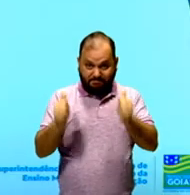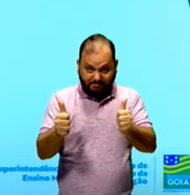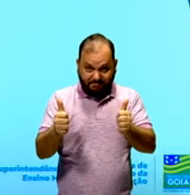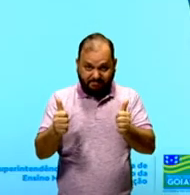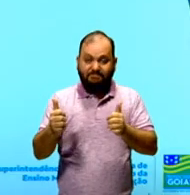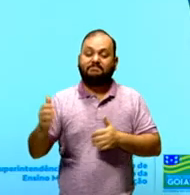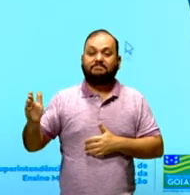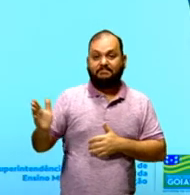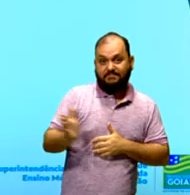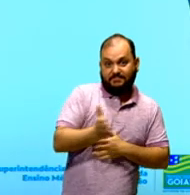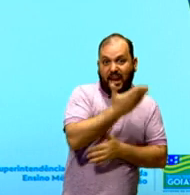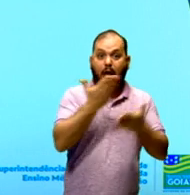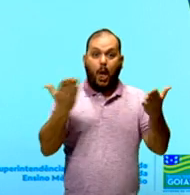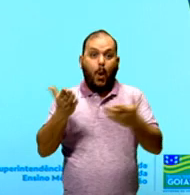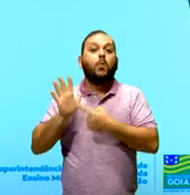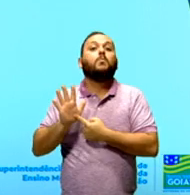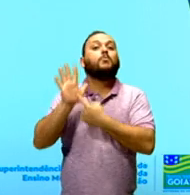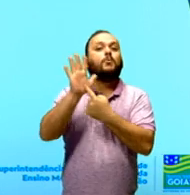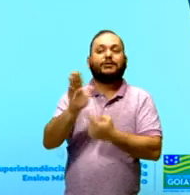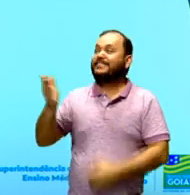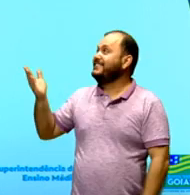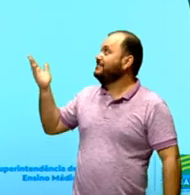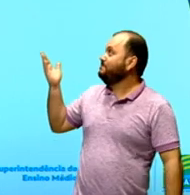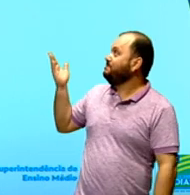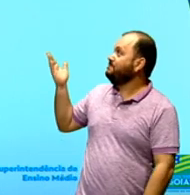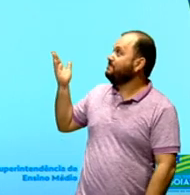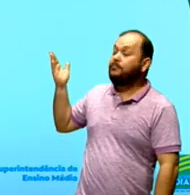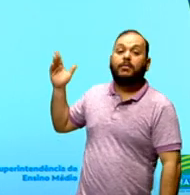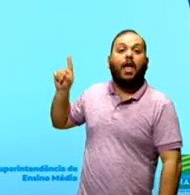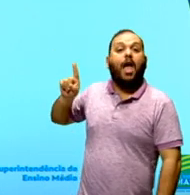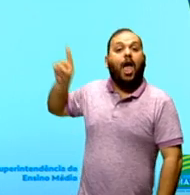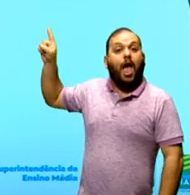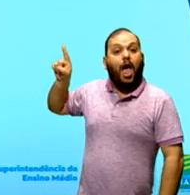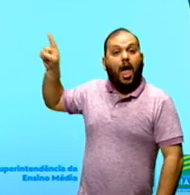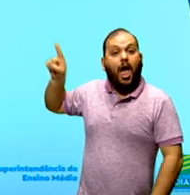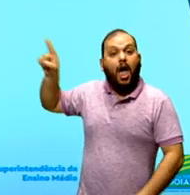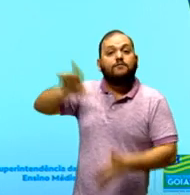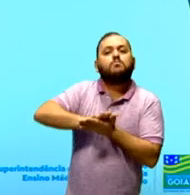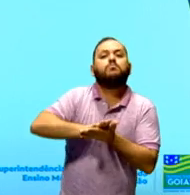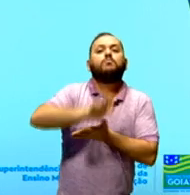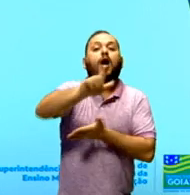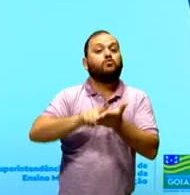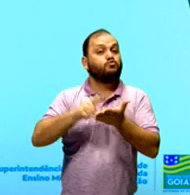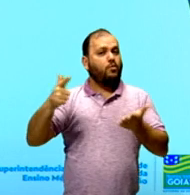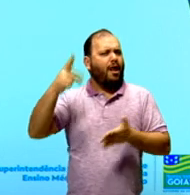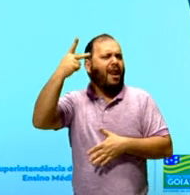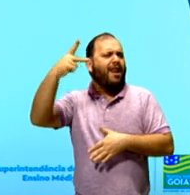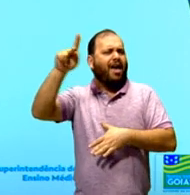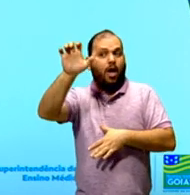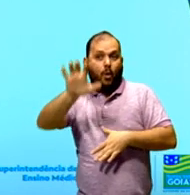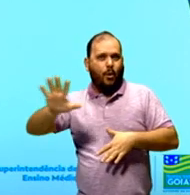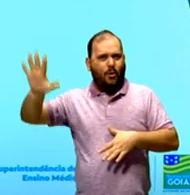A carta de leitor que eu trouxe para a gente ler hoje foi publicada num jornal britânico chamado The Press.